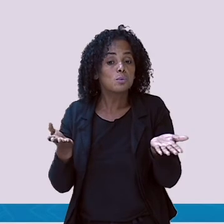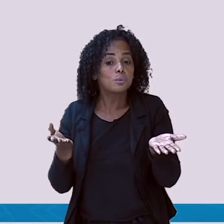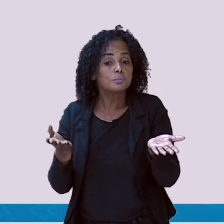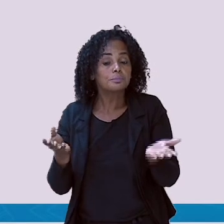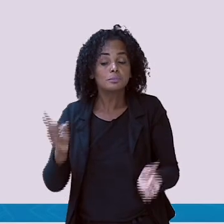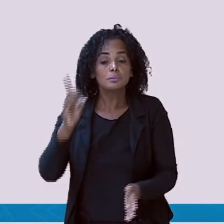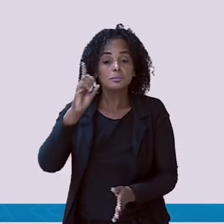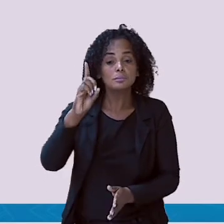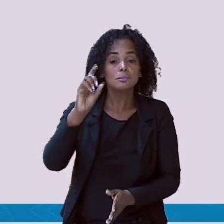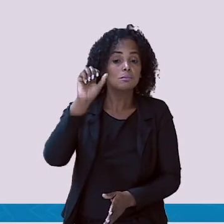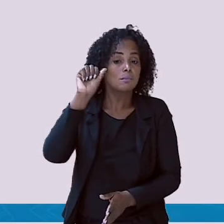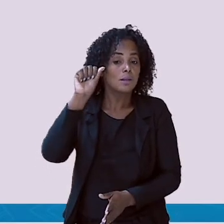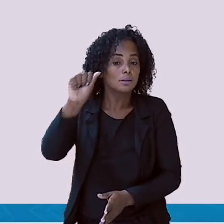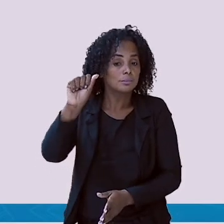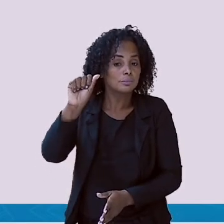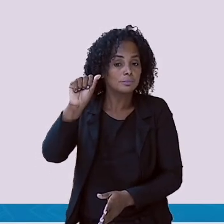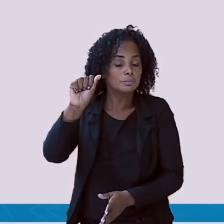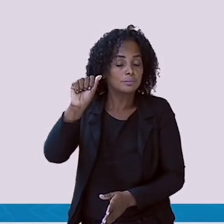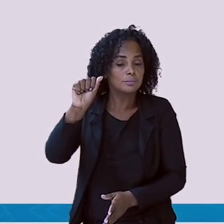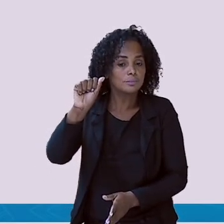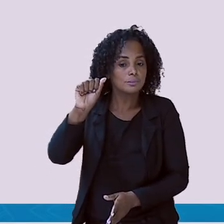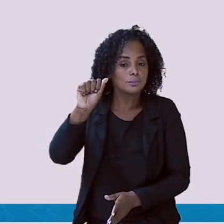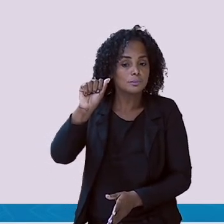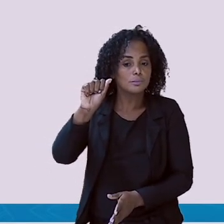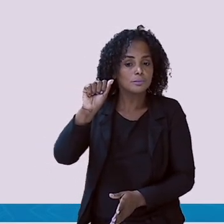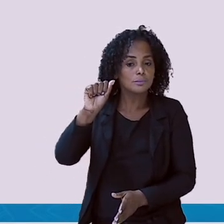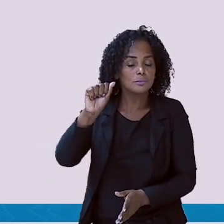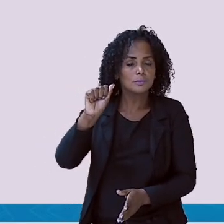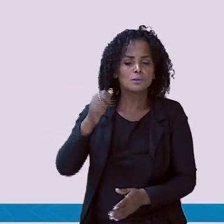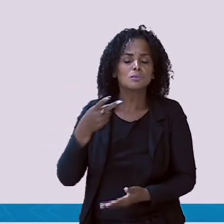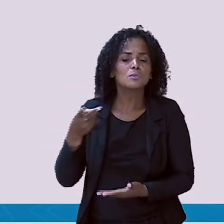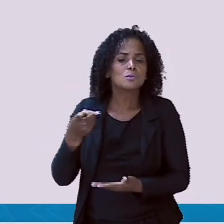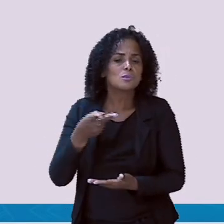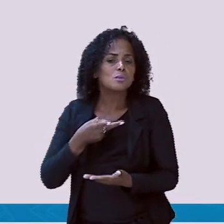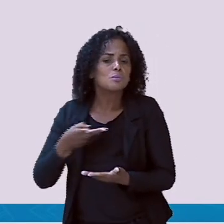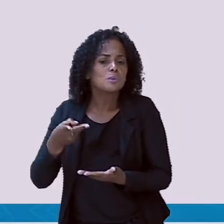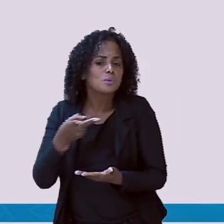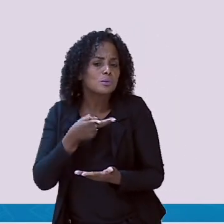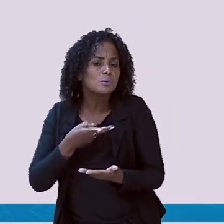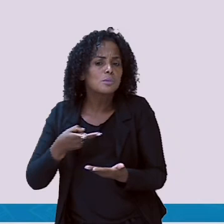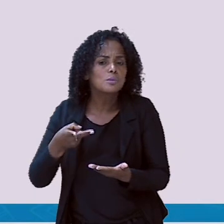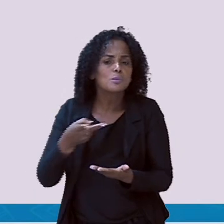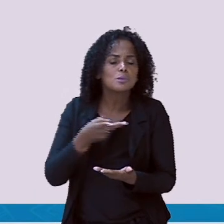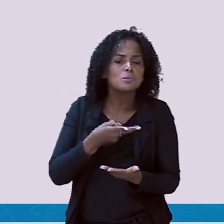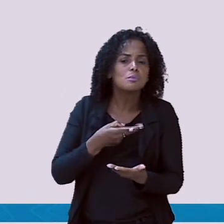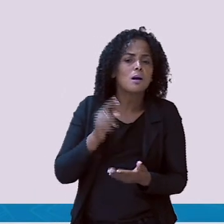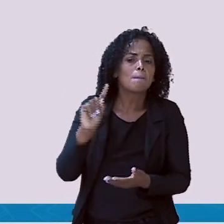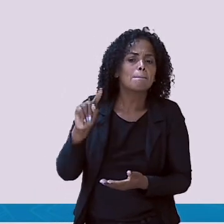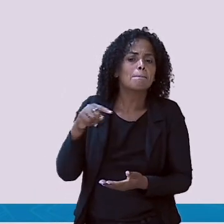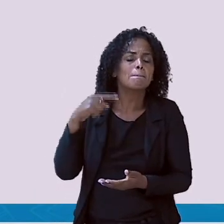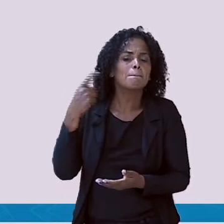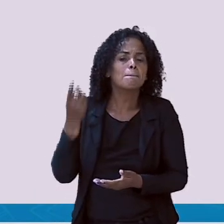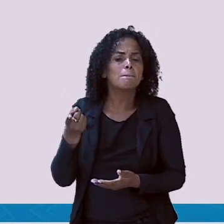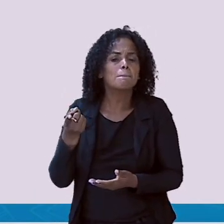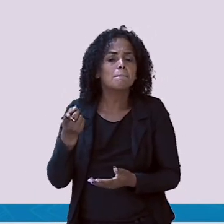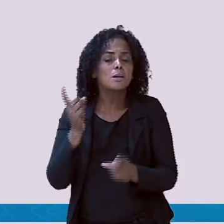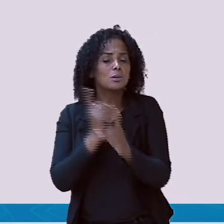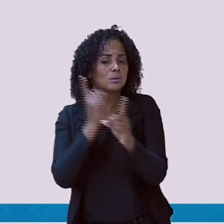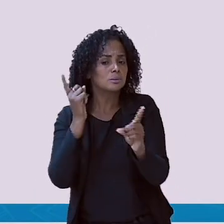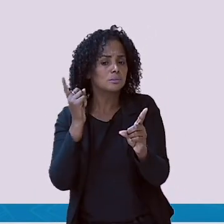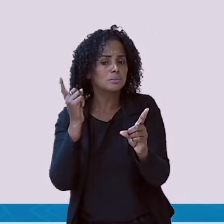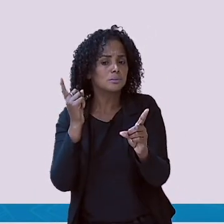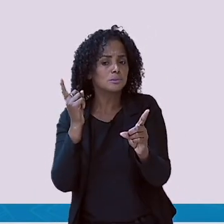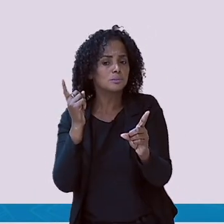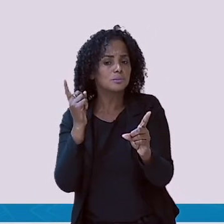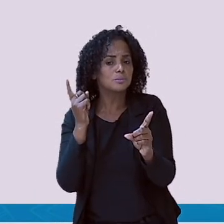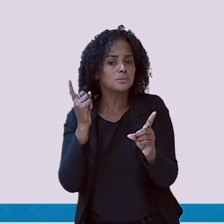Dá. Letra D com a letra A. Vamos procurar? A próxima já encontramos. Olha